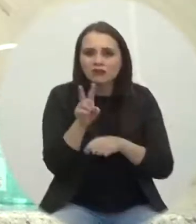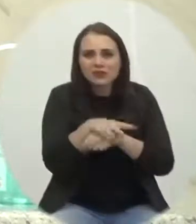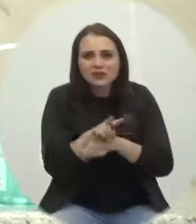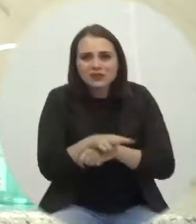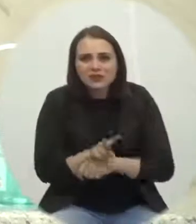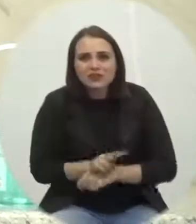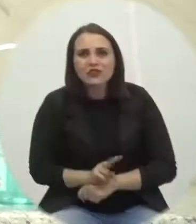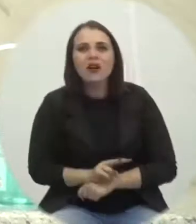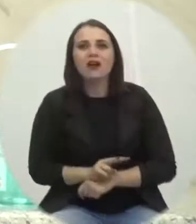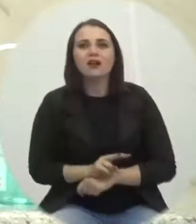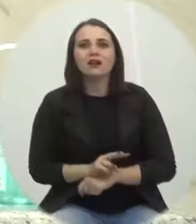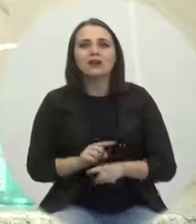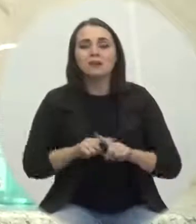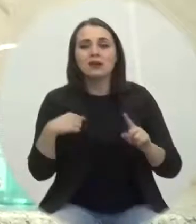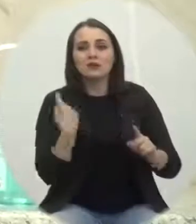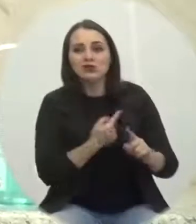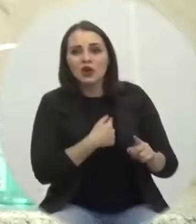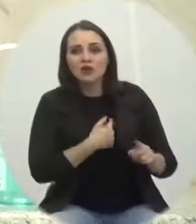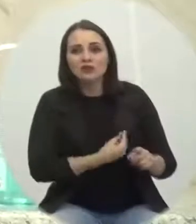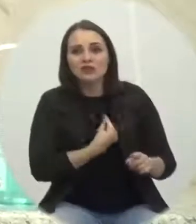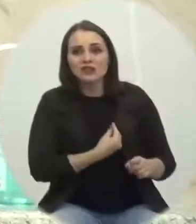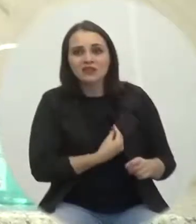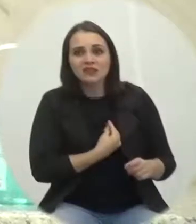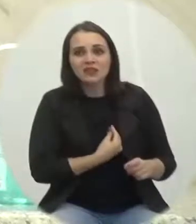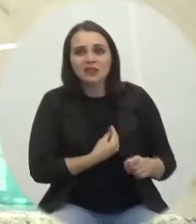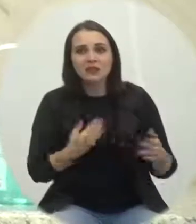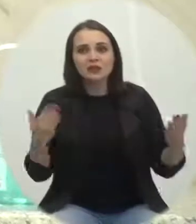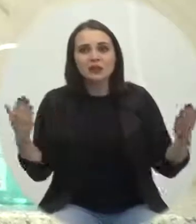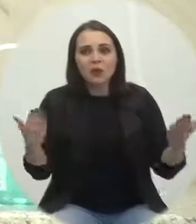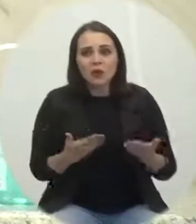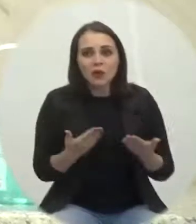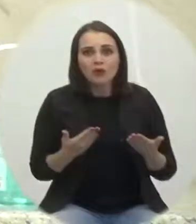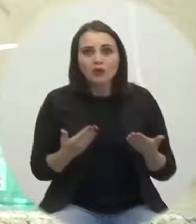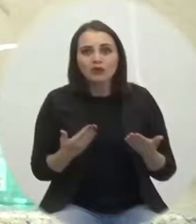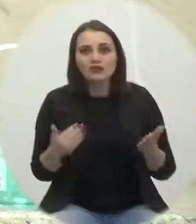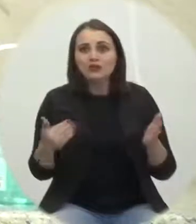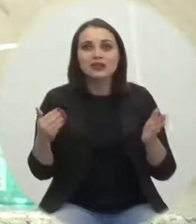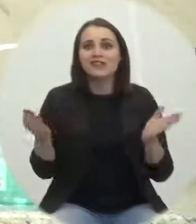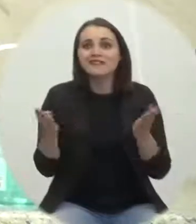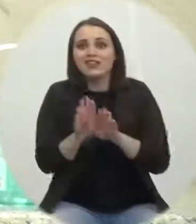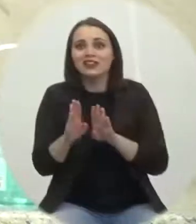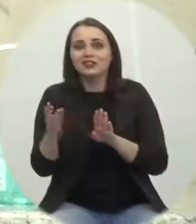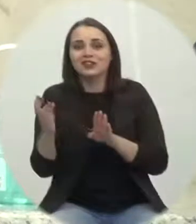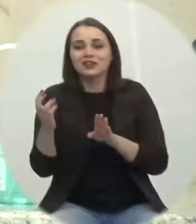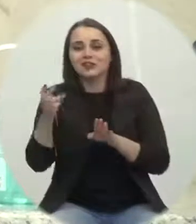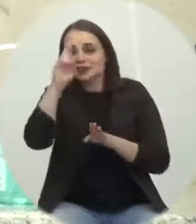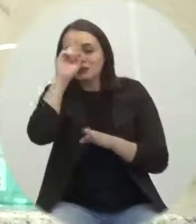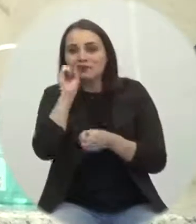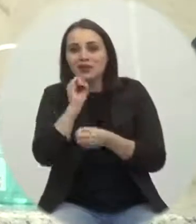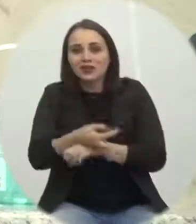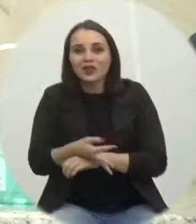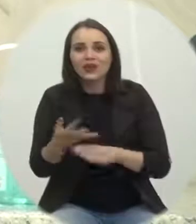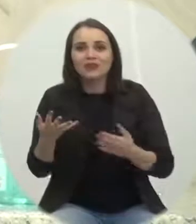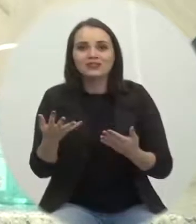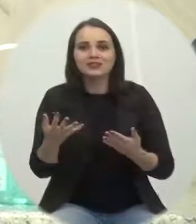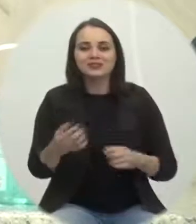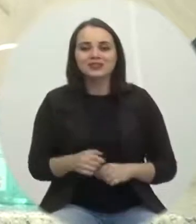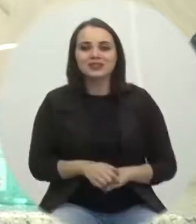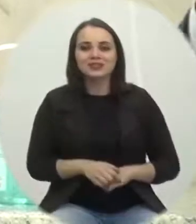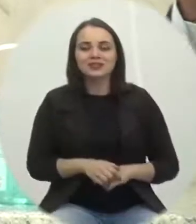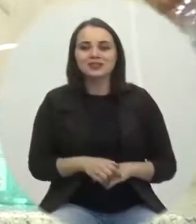o ônibus está sobrevivendo hoje para poder comer à noite. Essa aqui é a realidade, com restrição de pessoas.